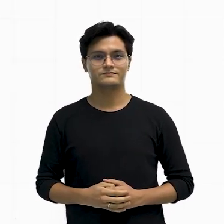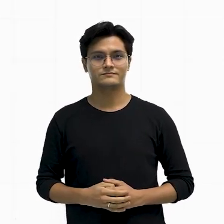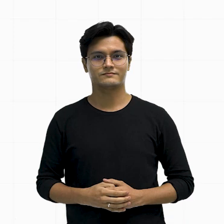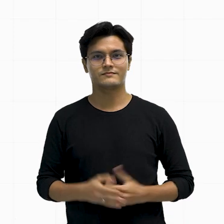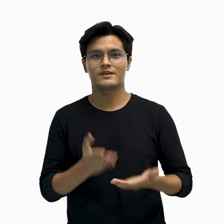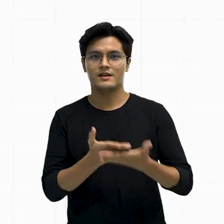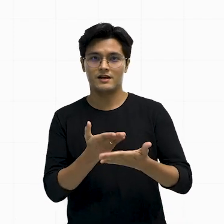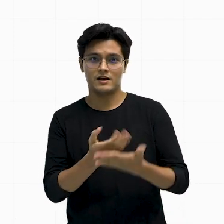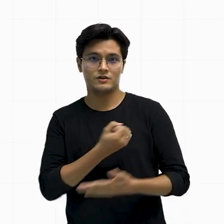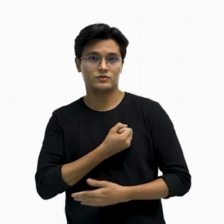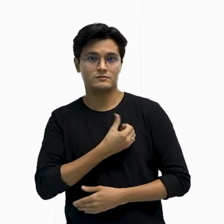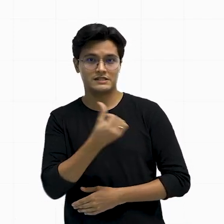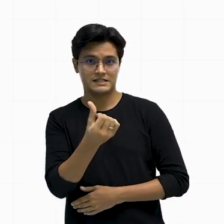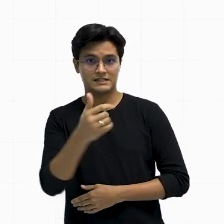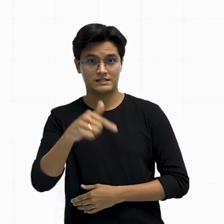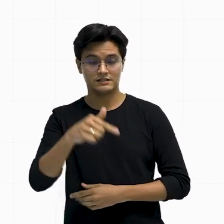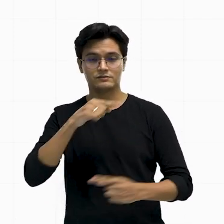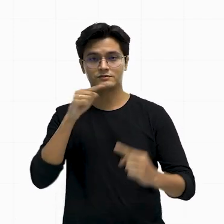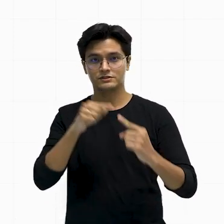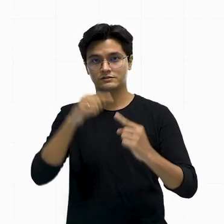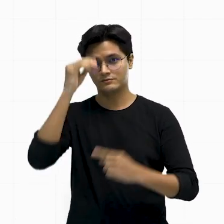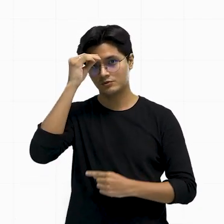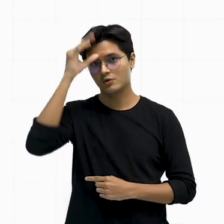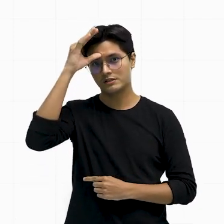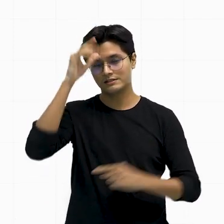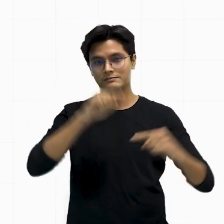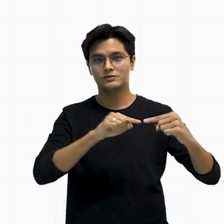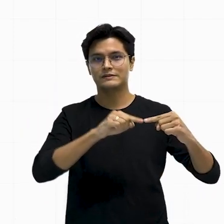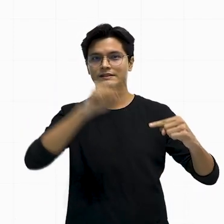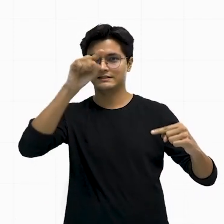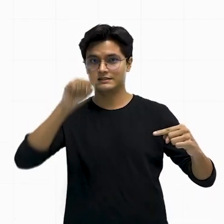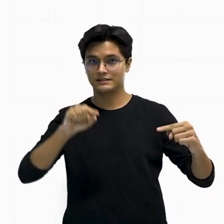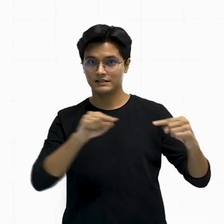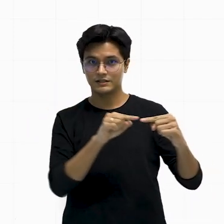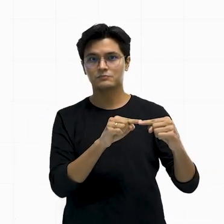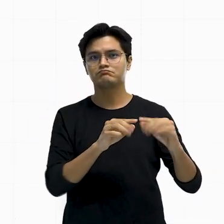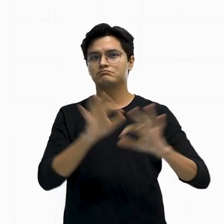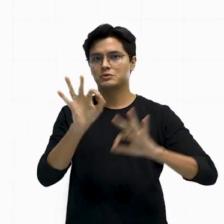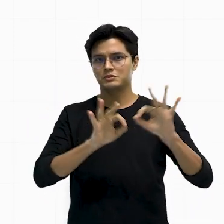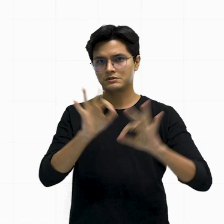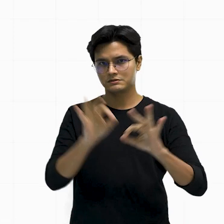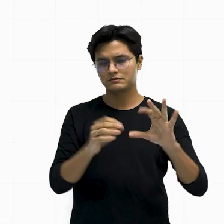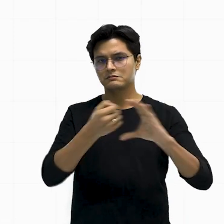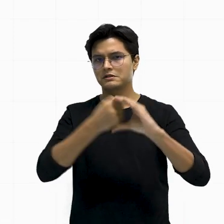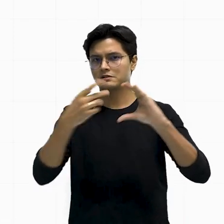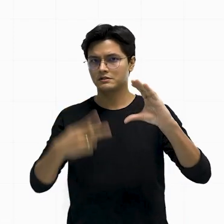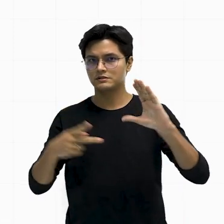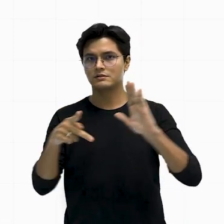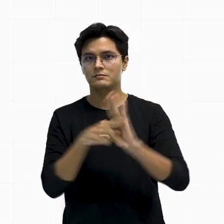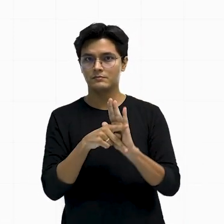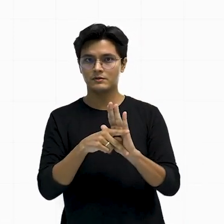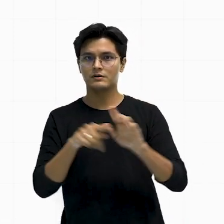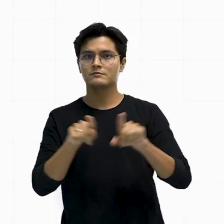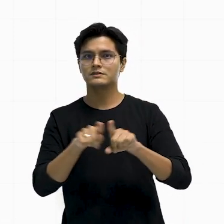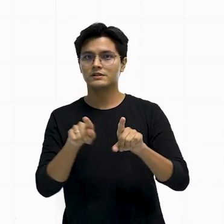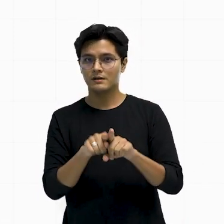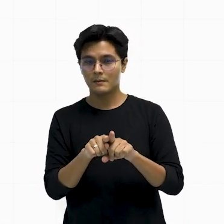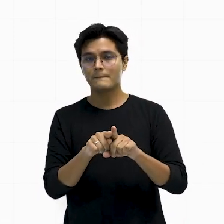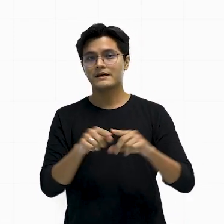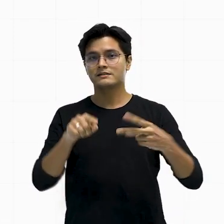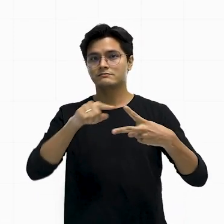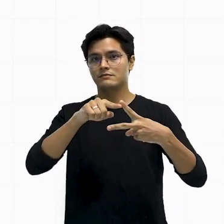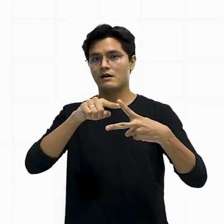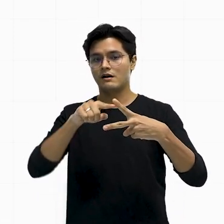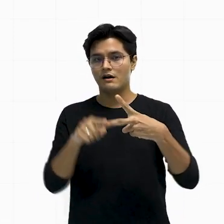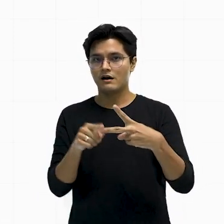A aula de número 67, Objeto de Conhecimento, são os triângulos. Construção, condição de existência e soma das